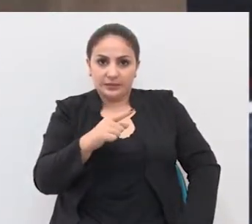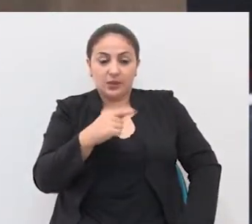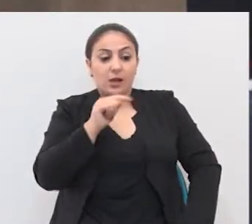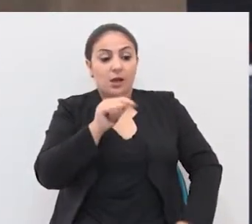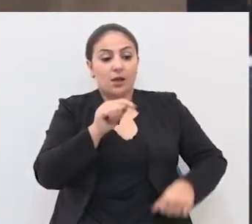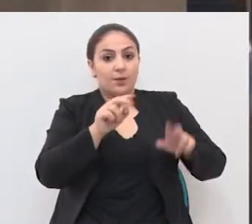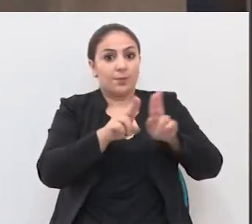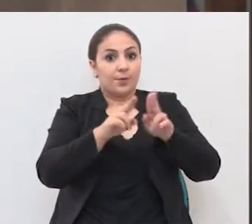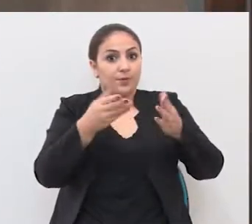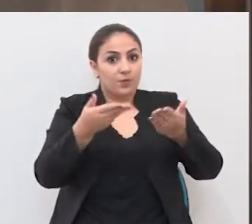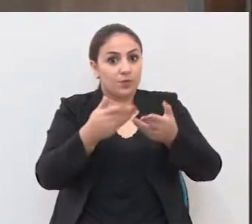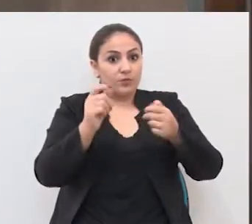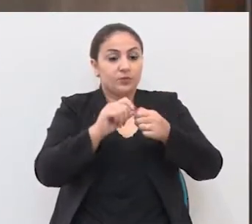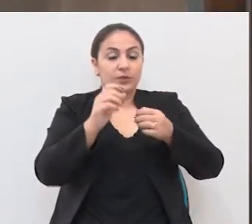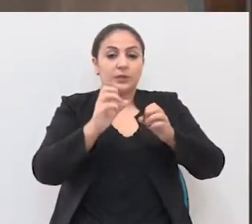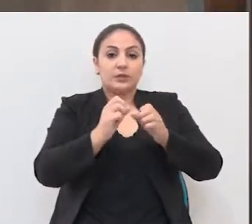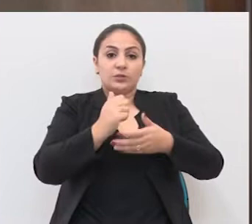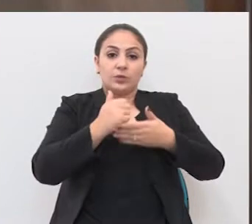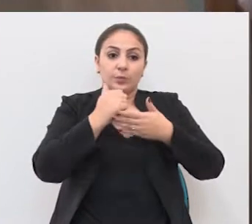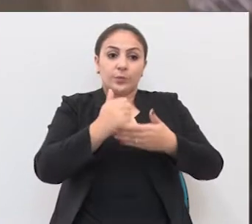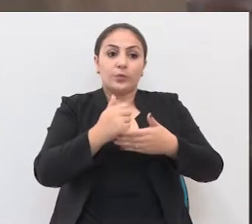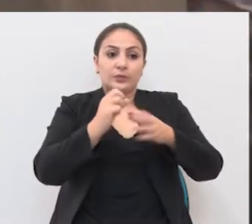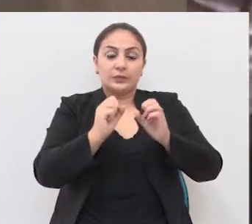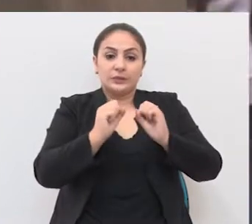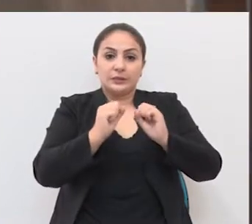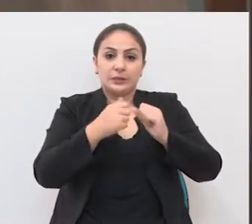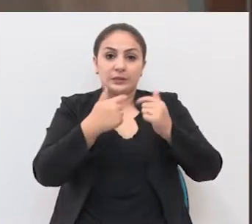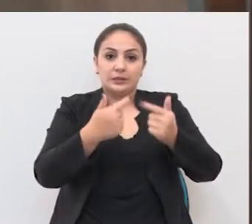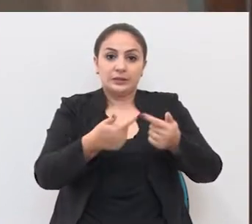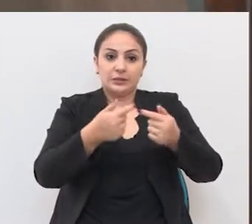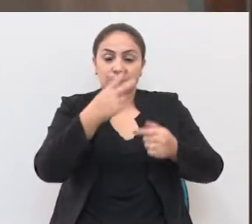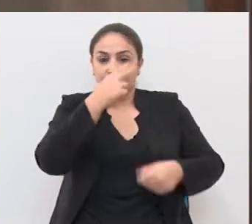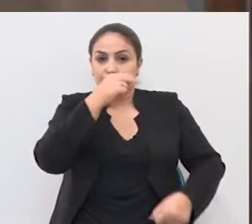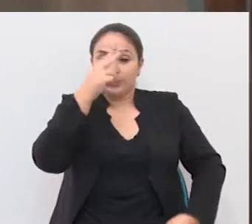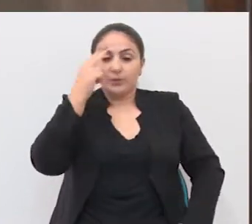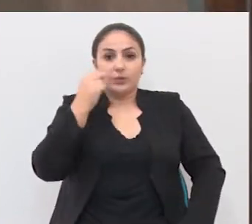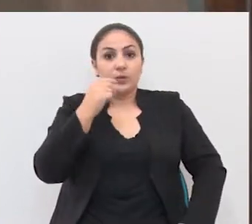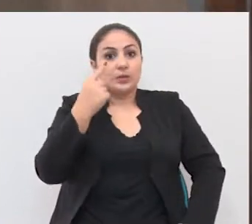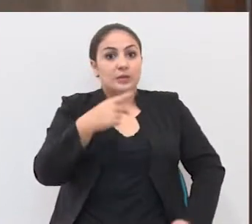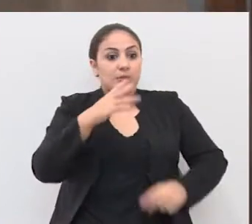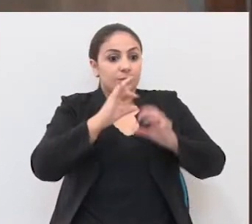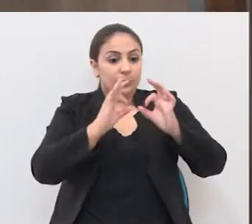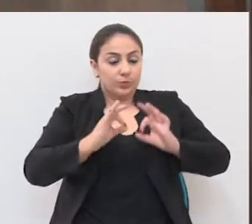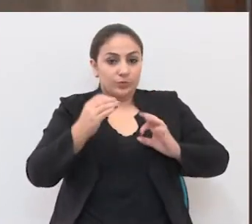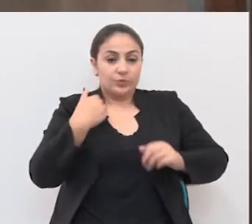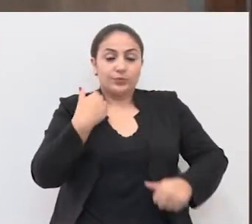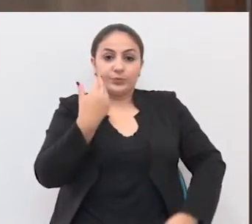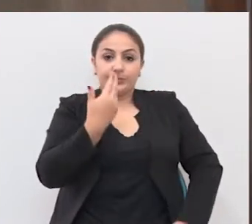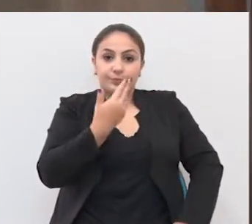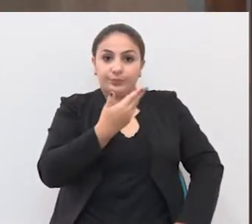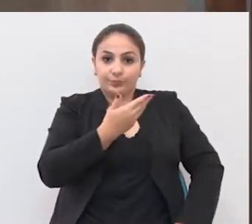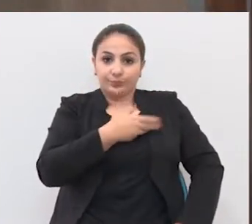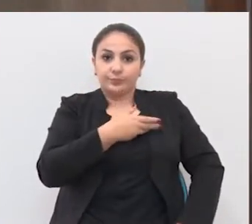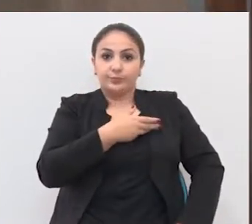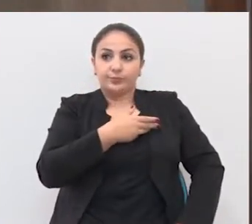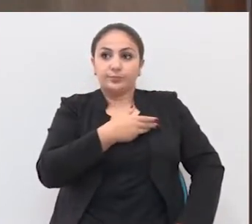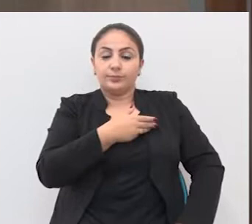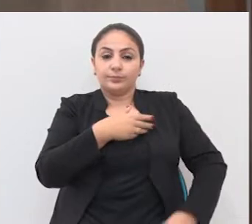Então, a UPF hoje dá o suporte de ação de extensão para a Prefeitura. Esse programa,